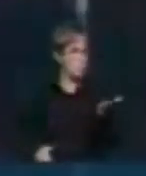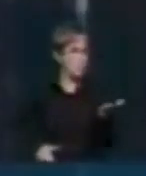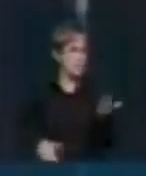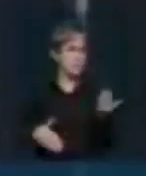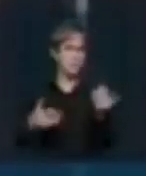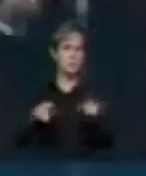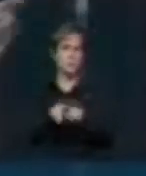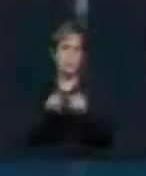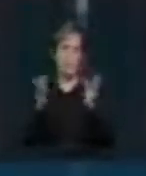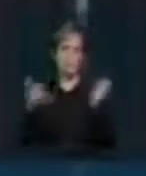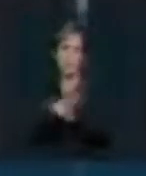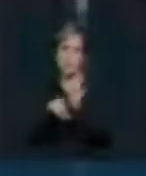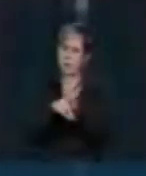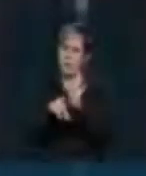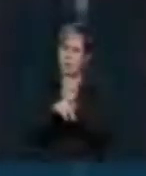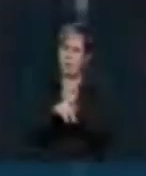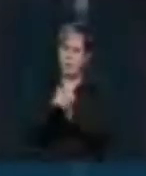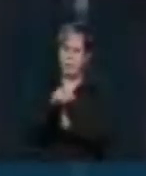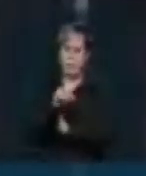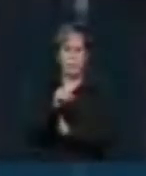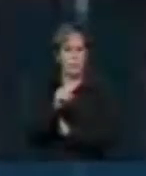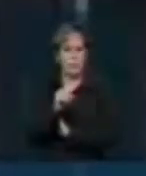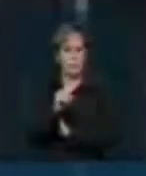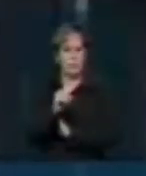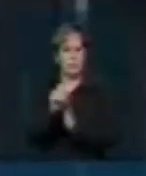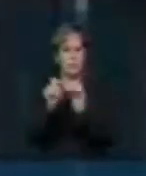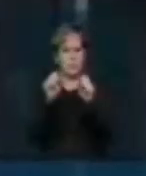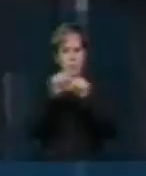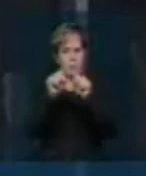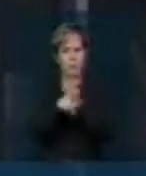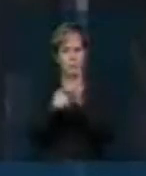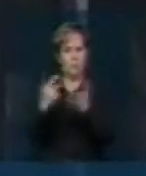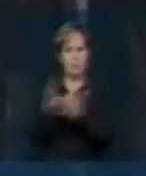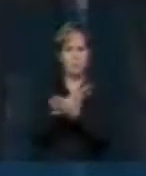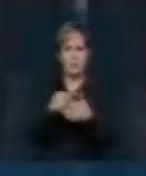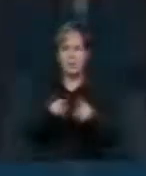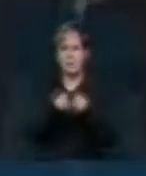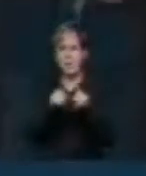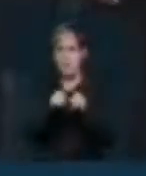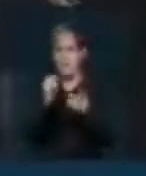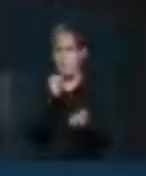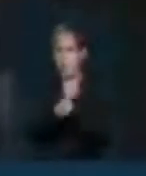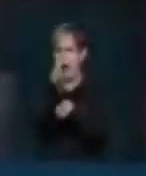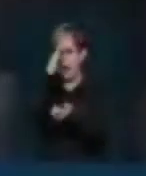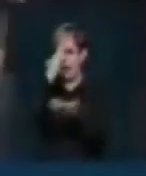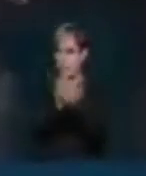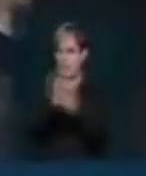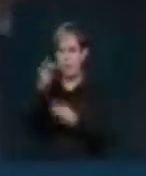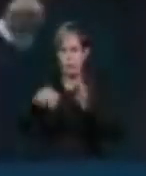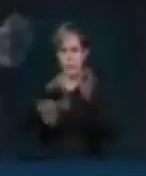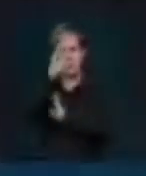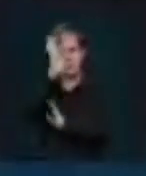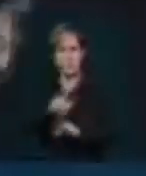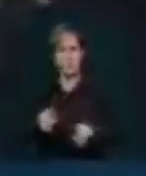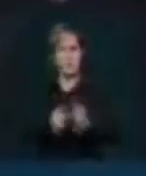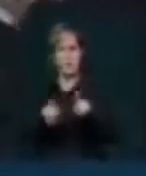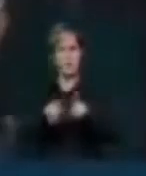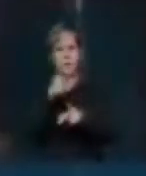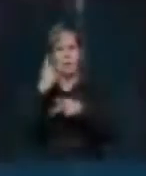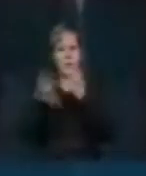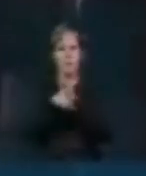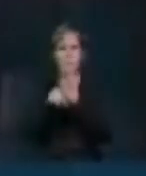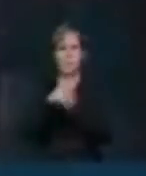advindo da Operação Satiagraha, a falta de credibilidade da justiça brasileira foi alertada também pelo ministro